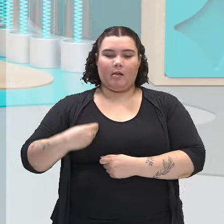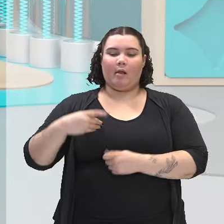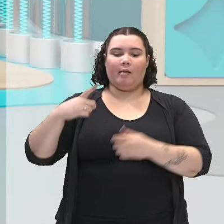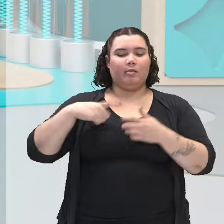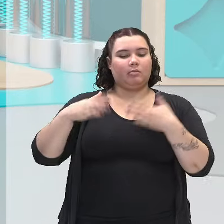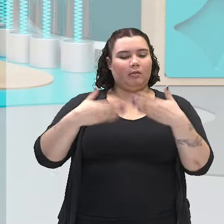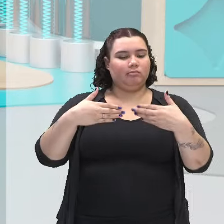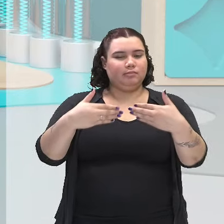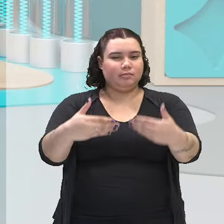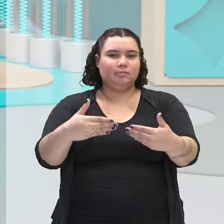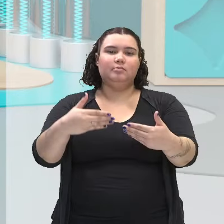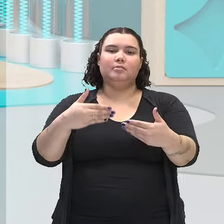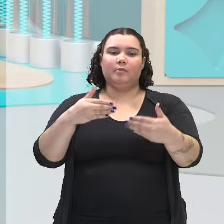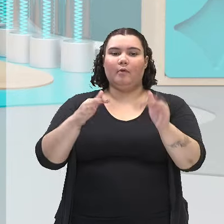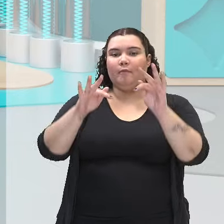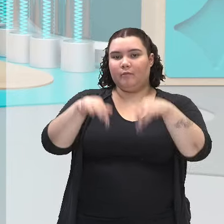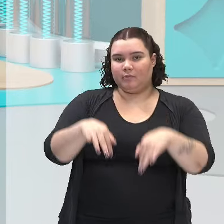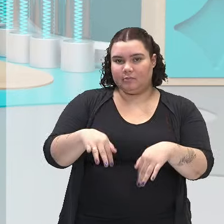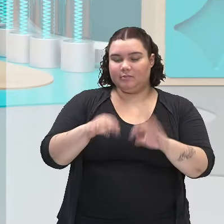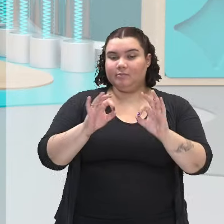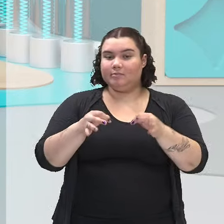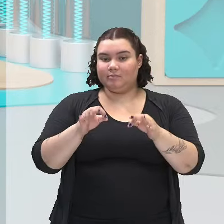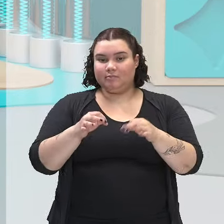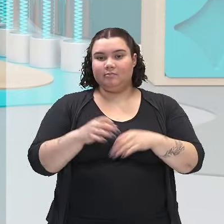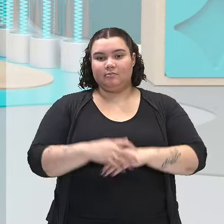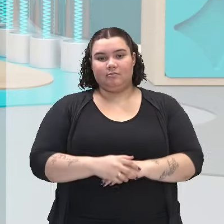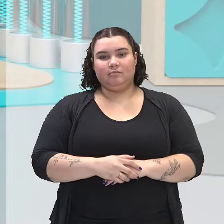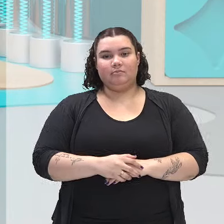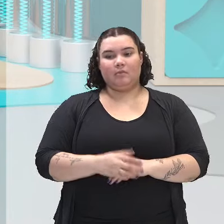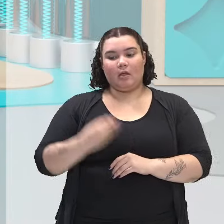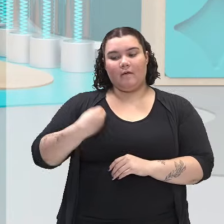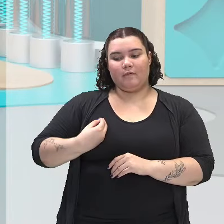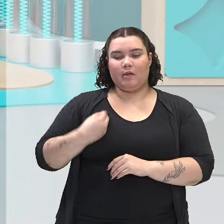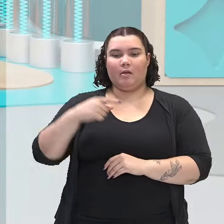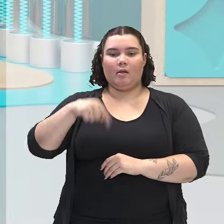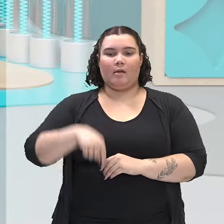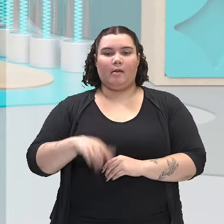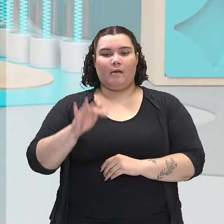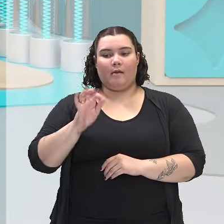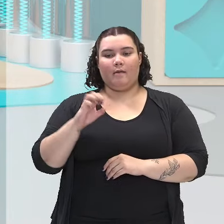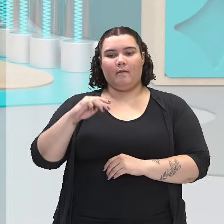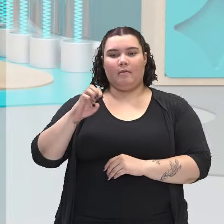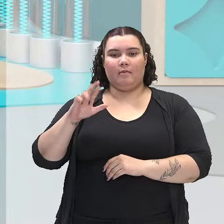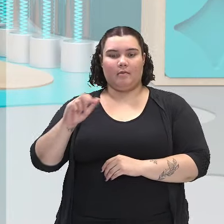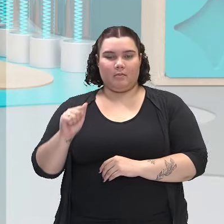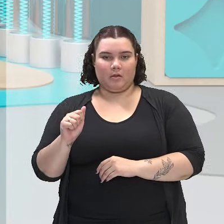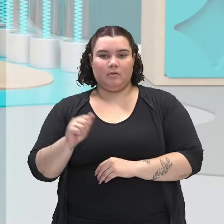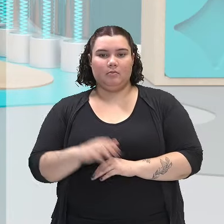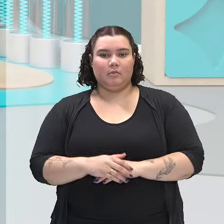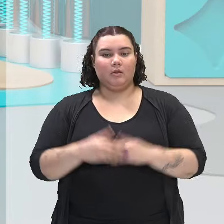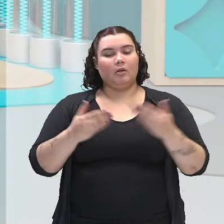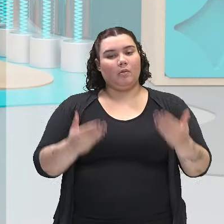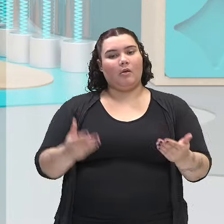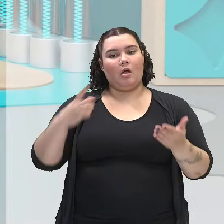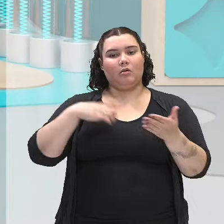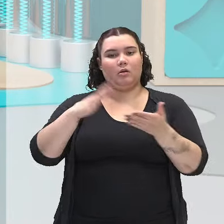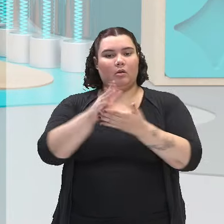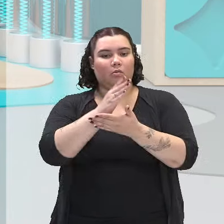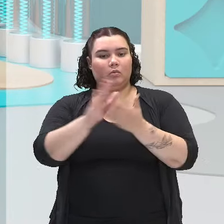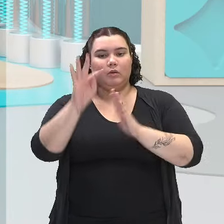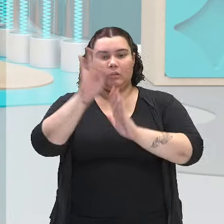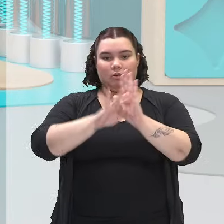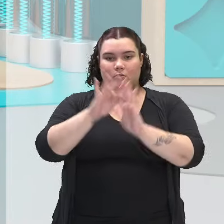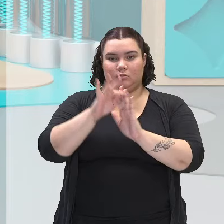passageira, que a nossa vida, ela é efêmera, certinho? Então, há textos que nós vamos